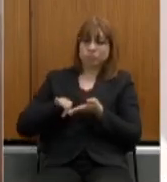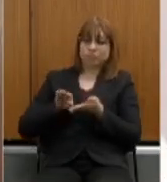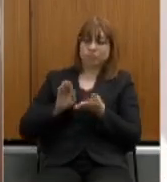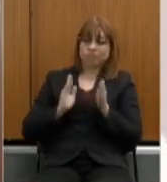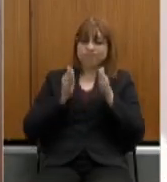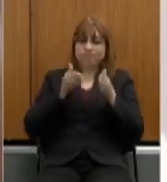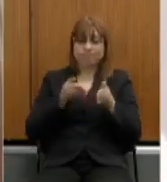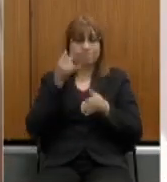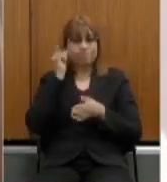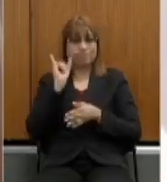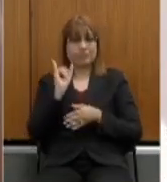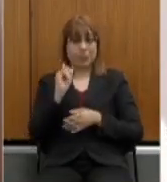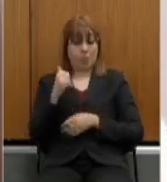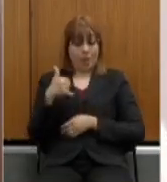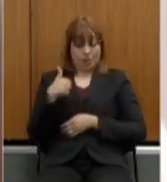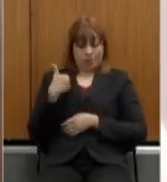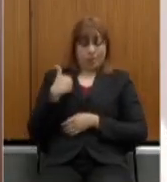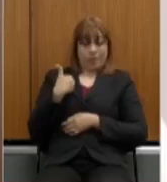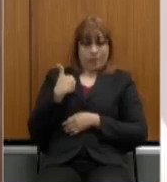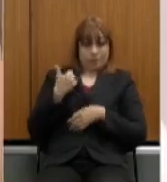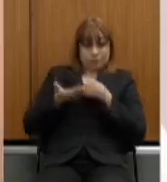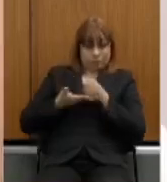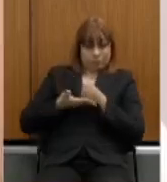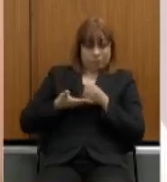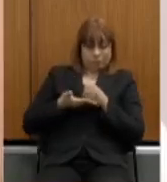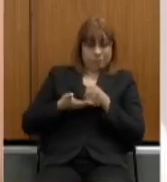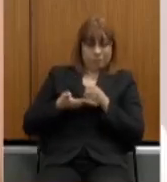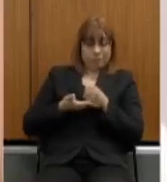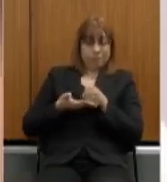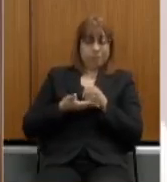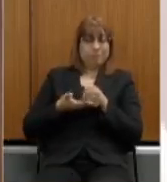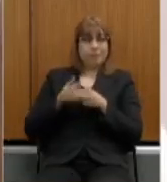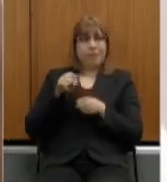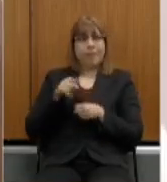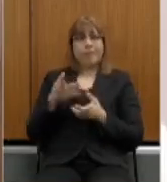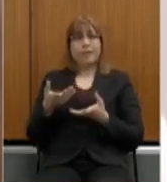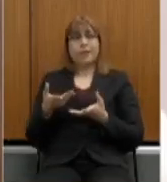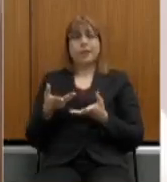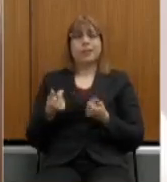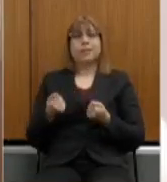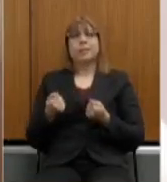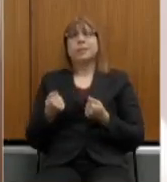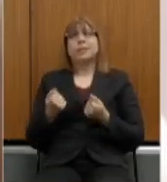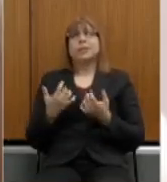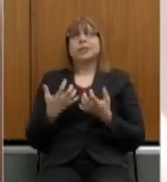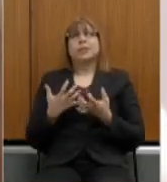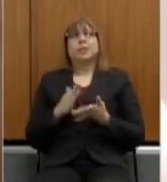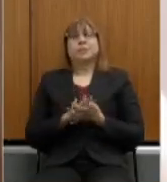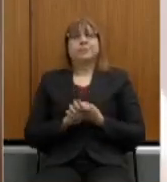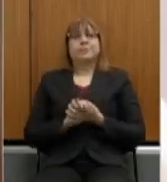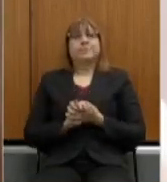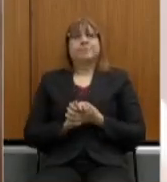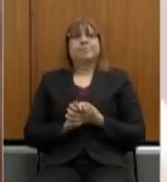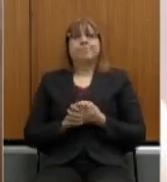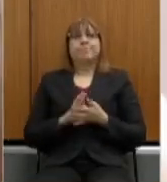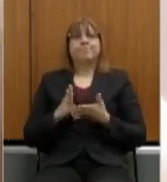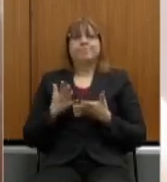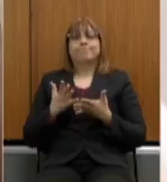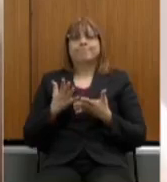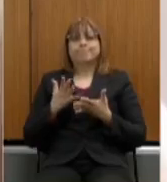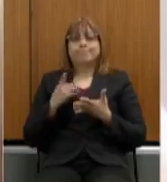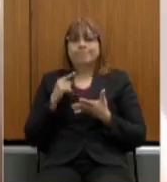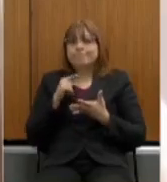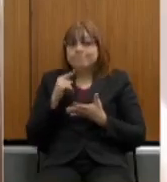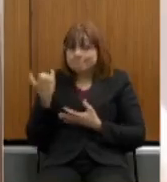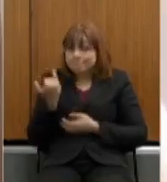era uma questão bastante